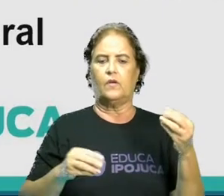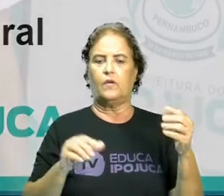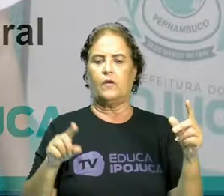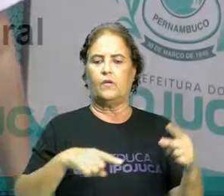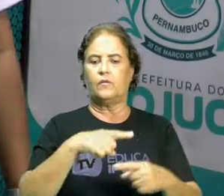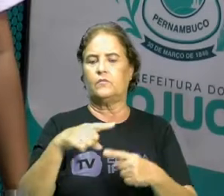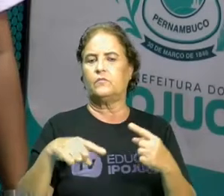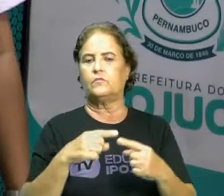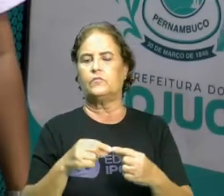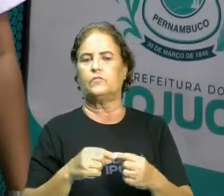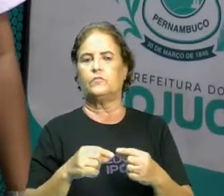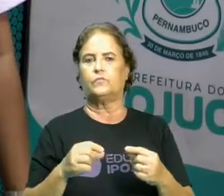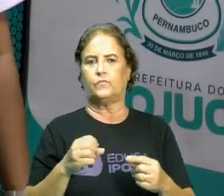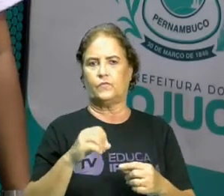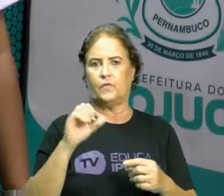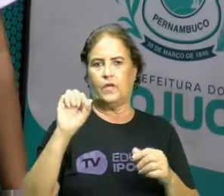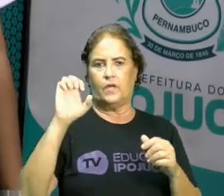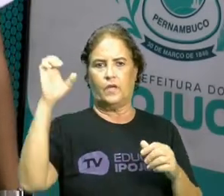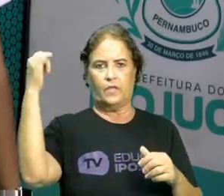vai ver isso agora.